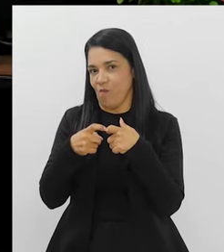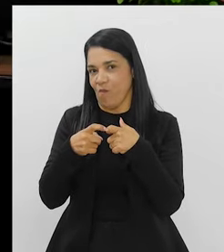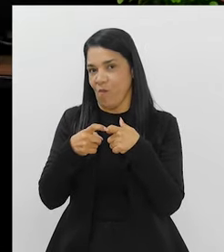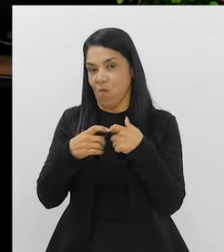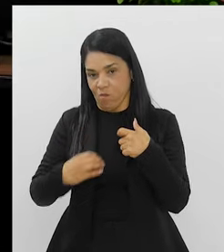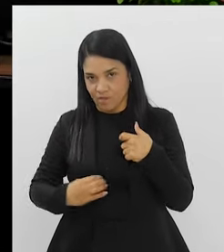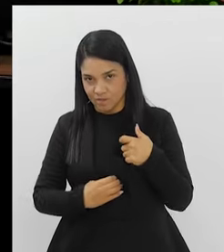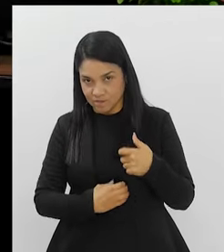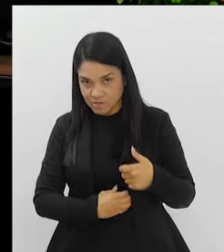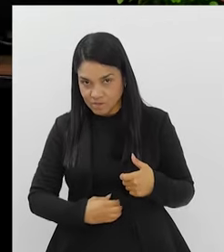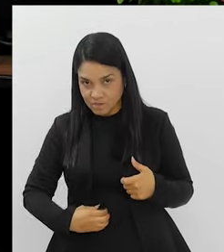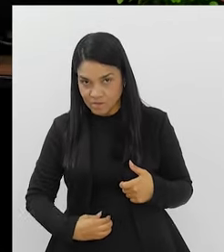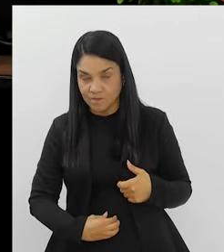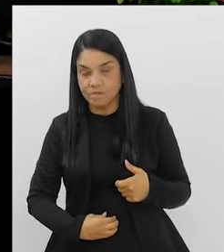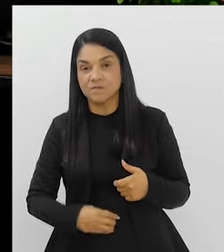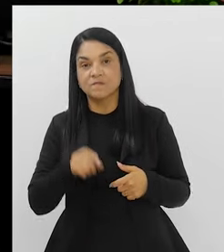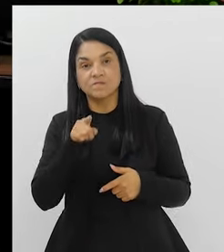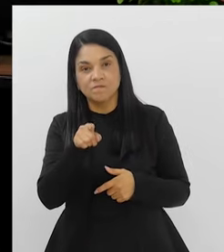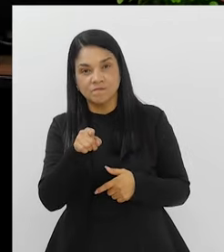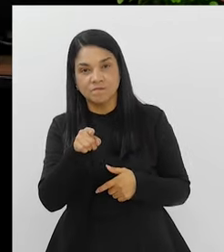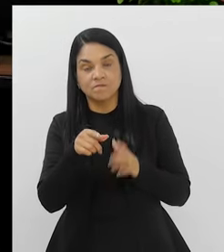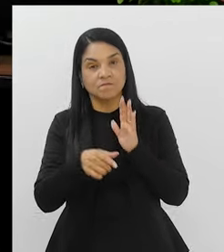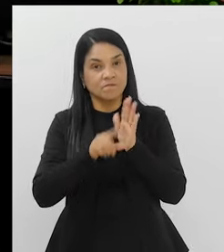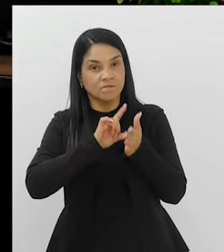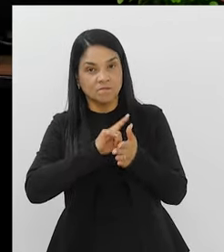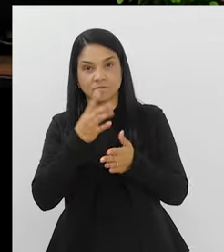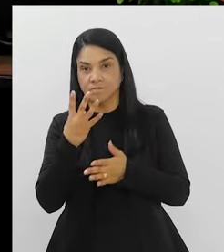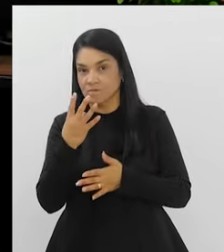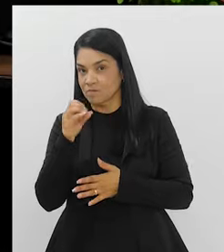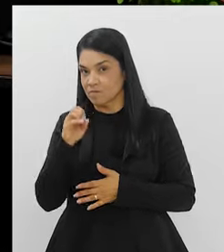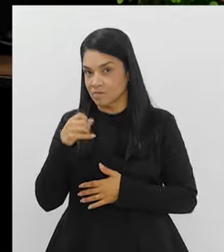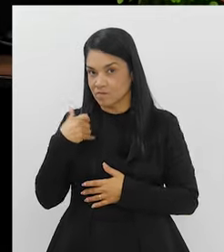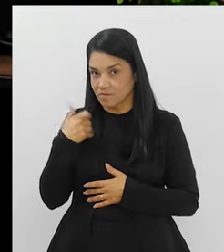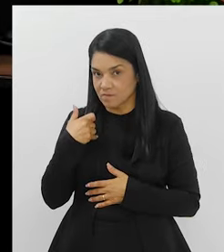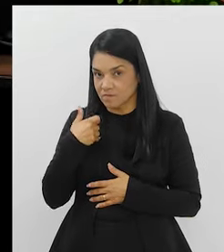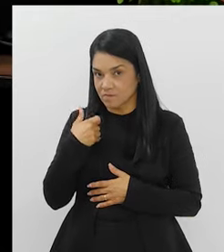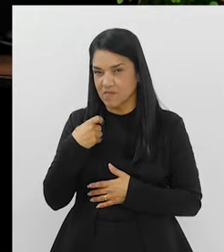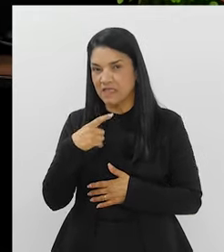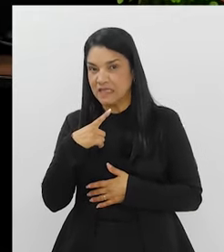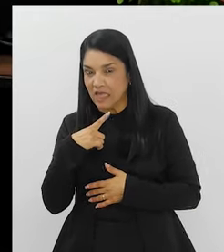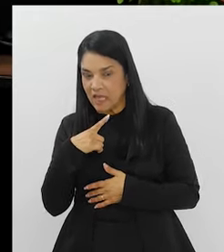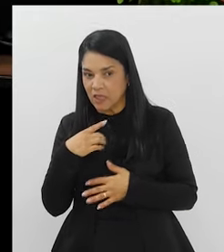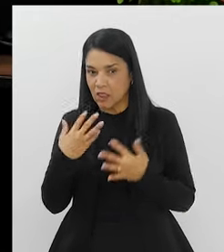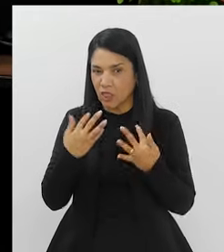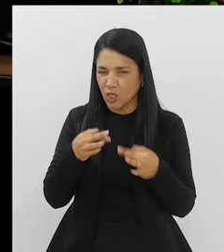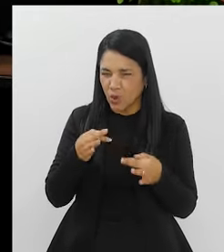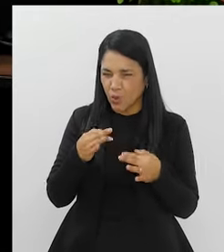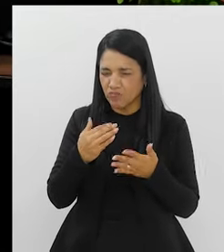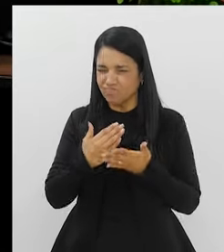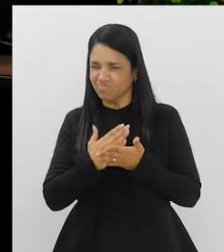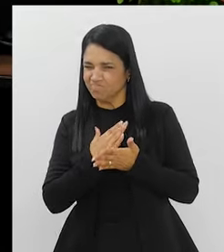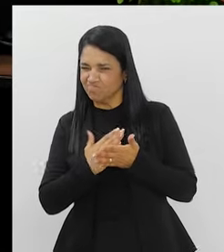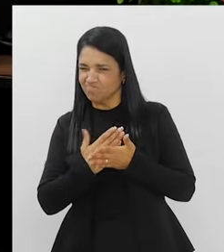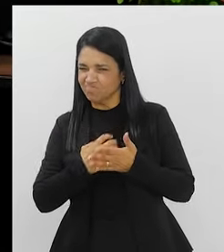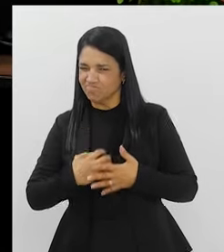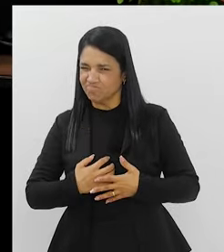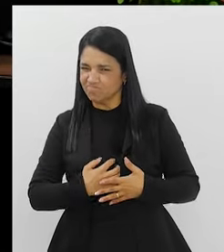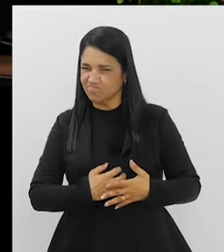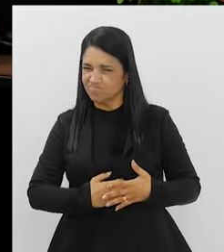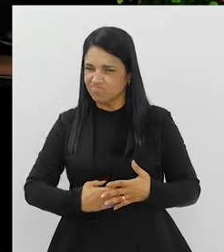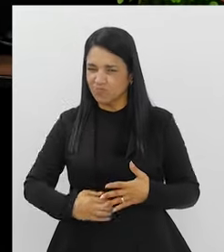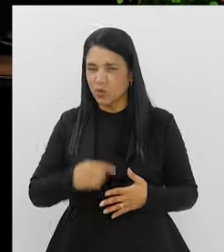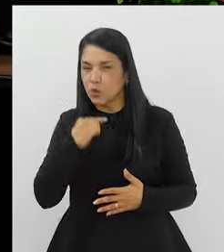proctologista. E se você, antes dos 40 anos que seja, mas tem uma dor, tem um